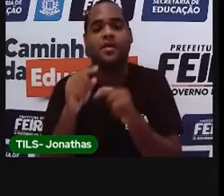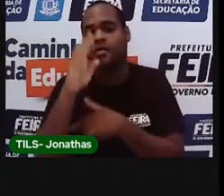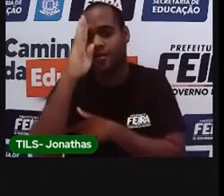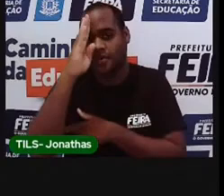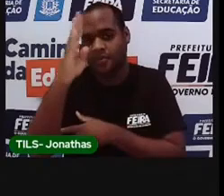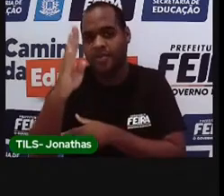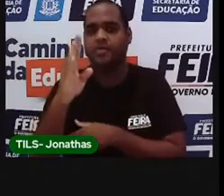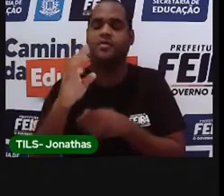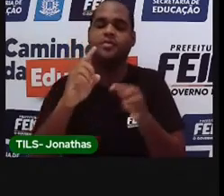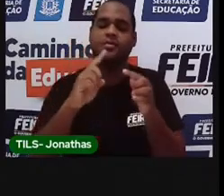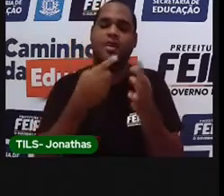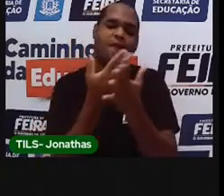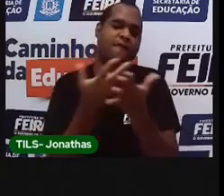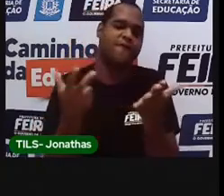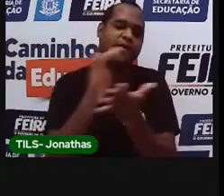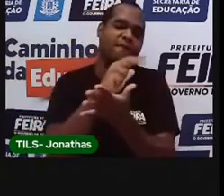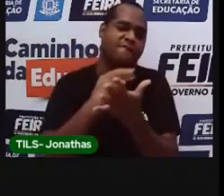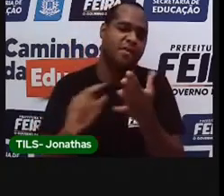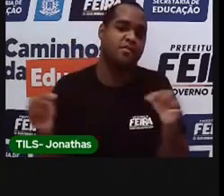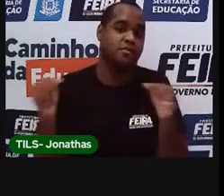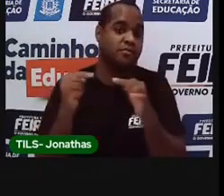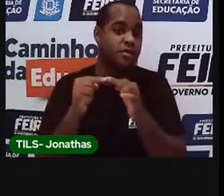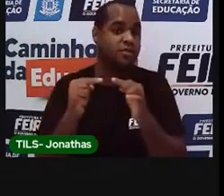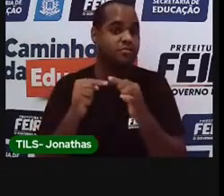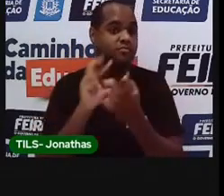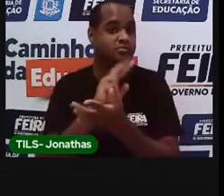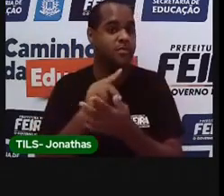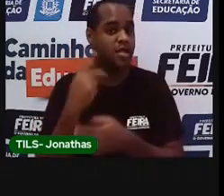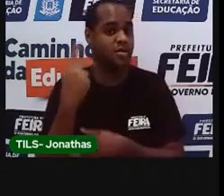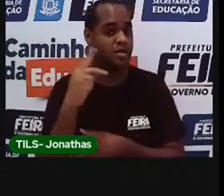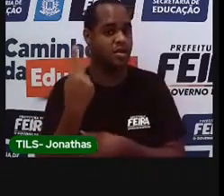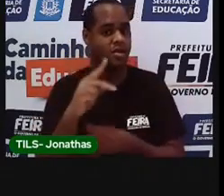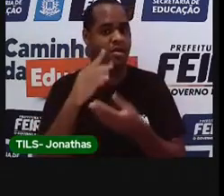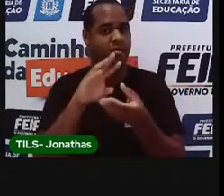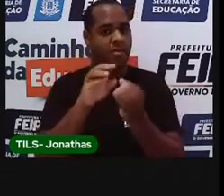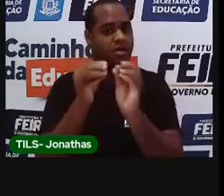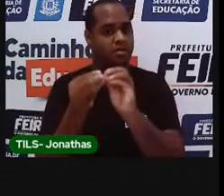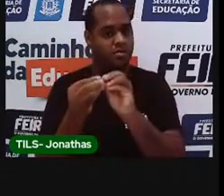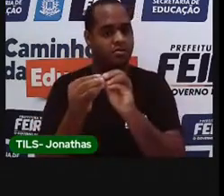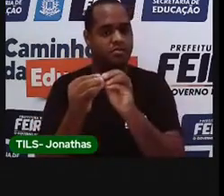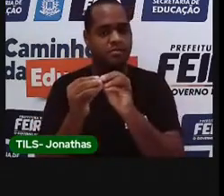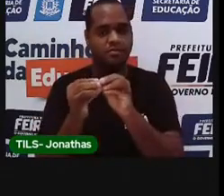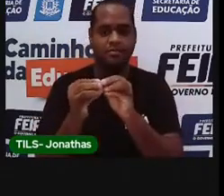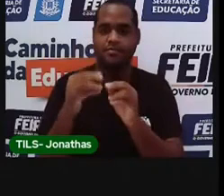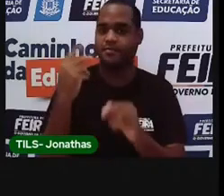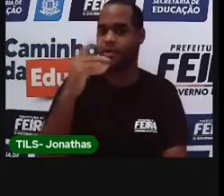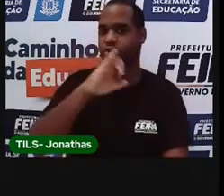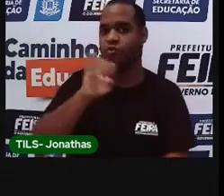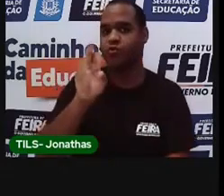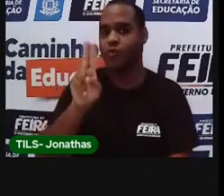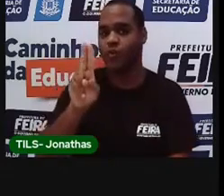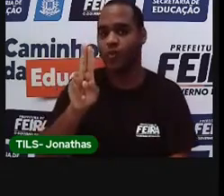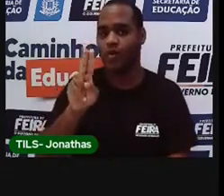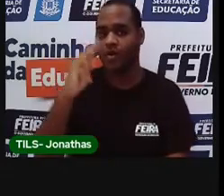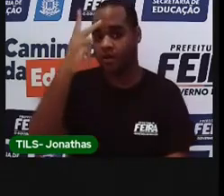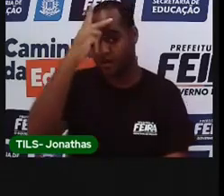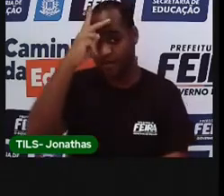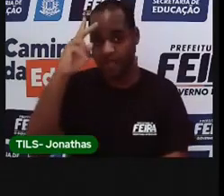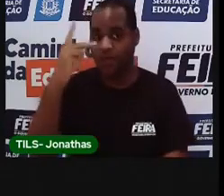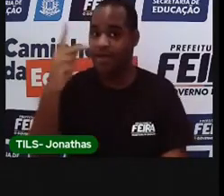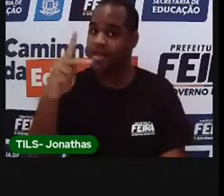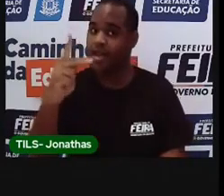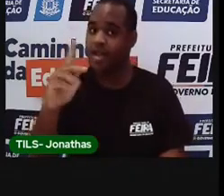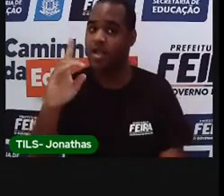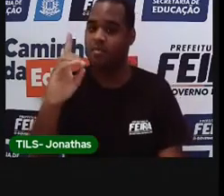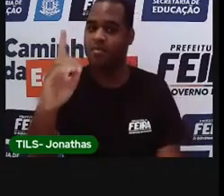os elementos do bilhete. Ju Ju é o destinatário. Foi a pessoa